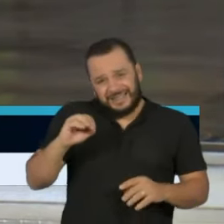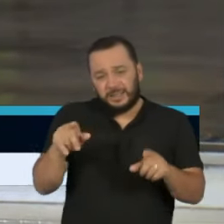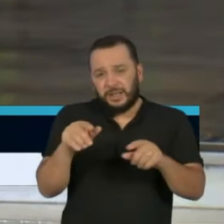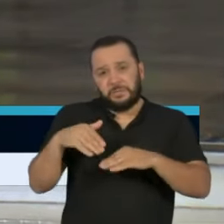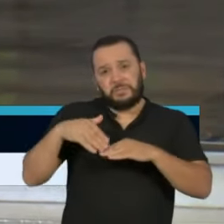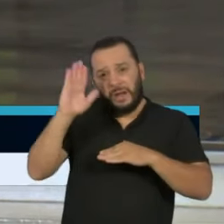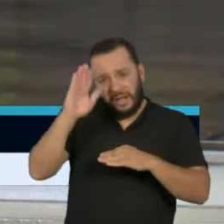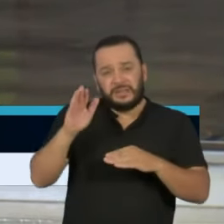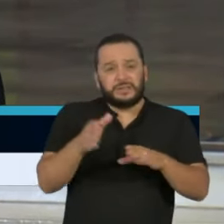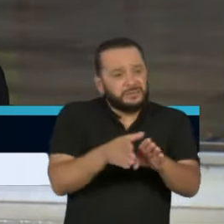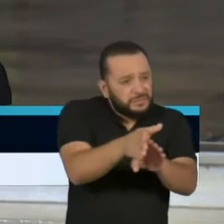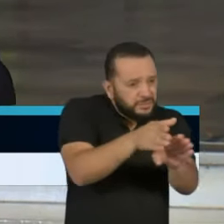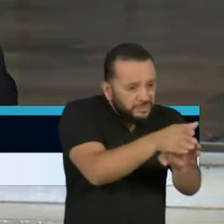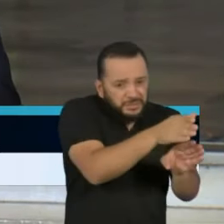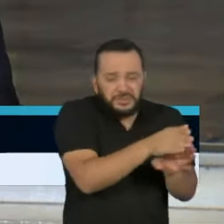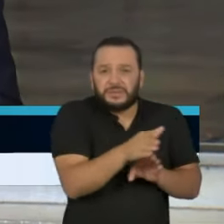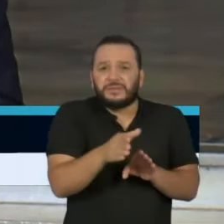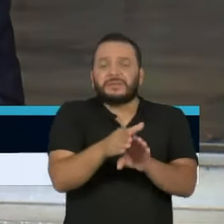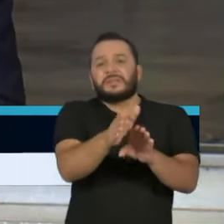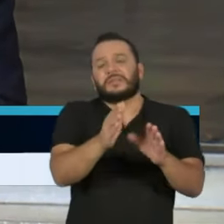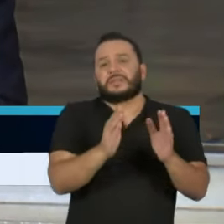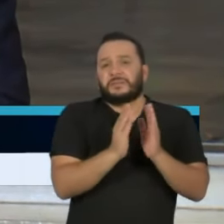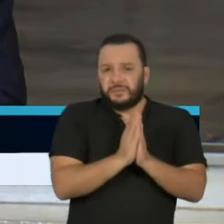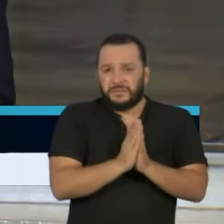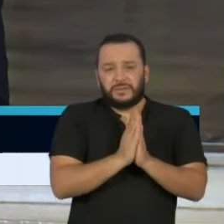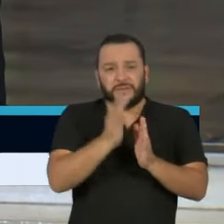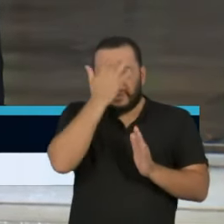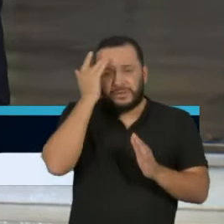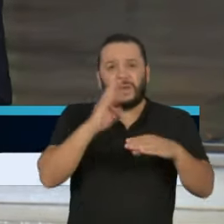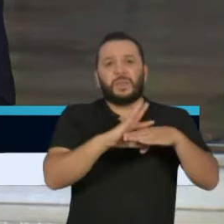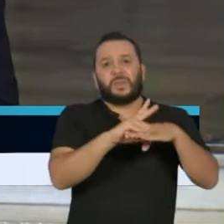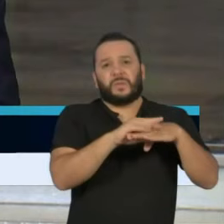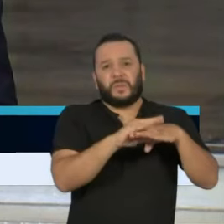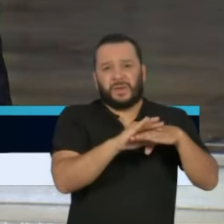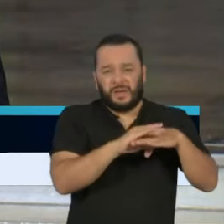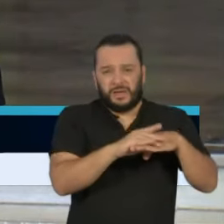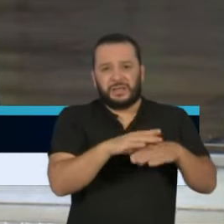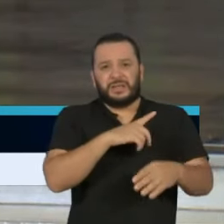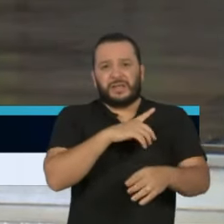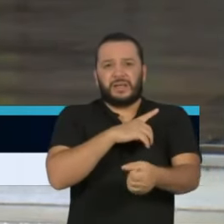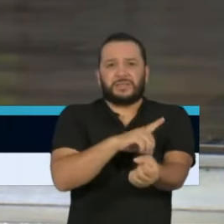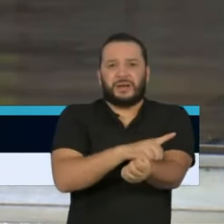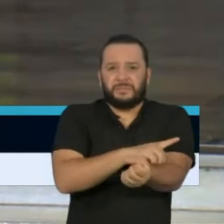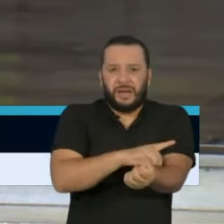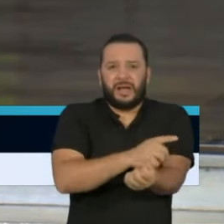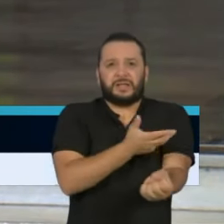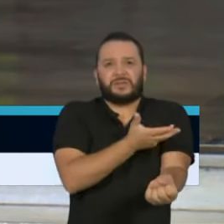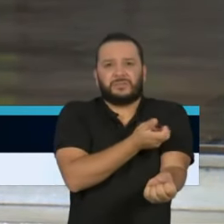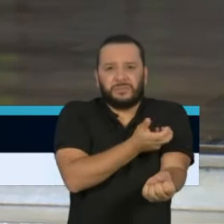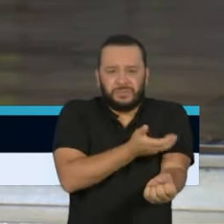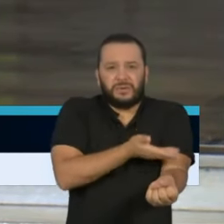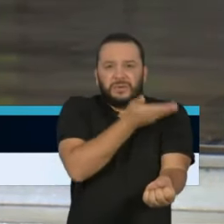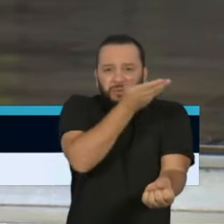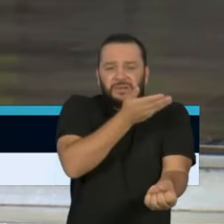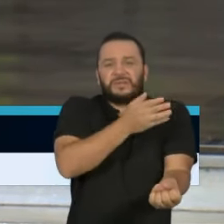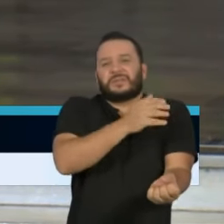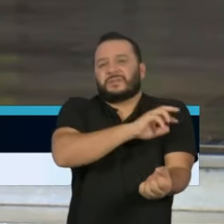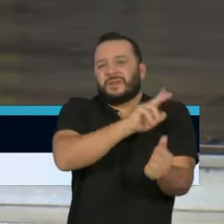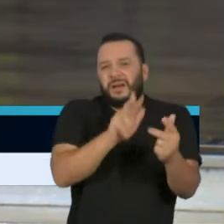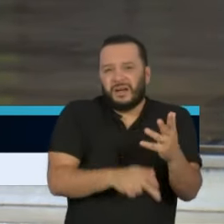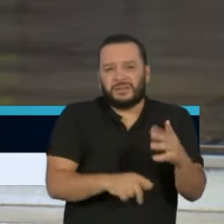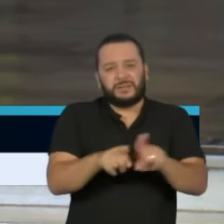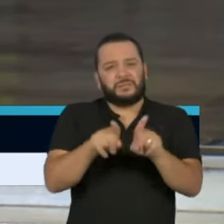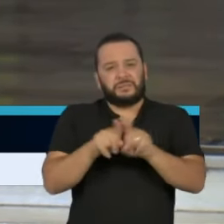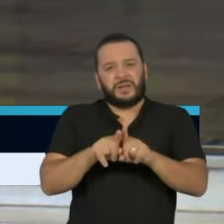Recomende àqueles que têm comorbidade, aos que são portadores de deficiência. E a todos que